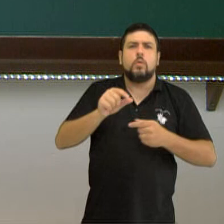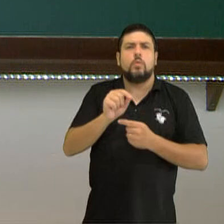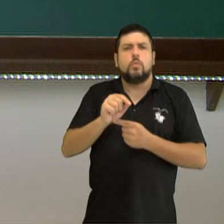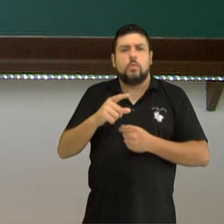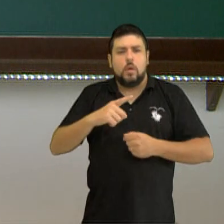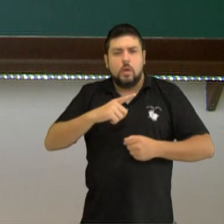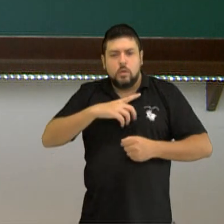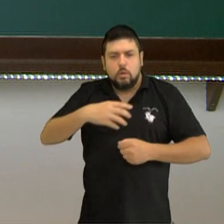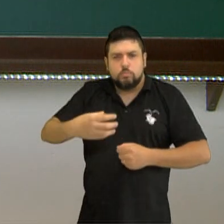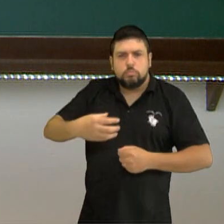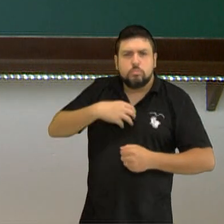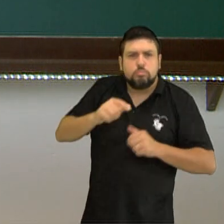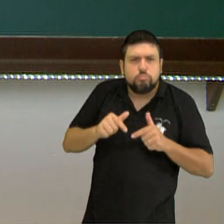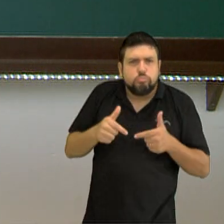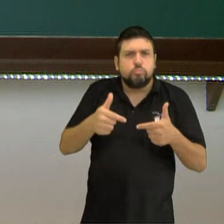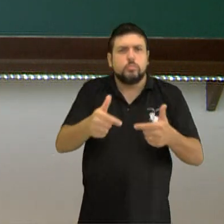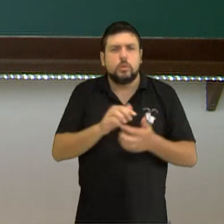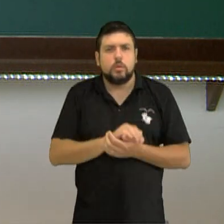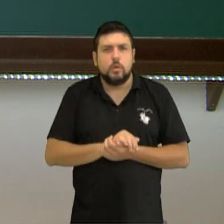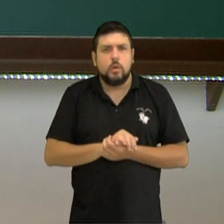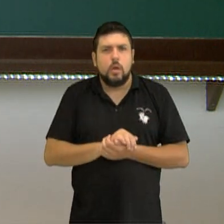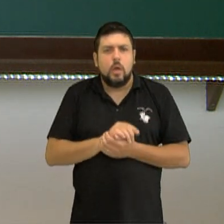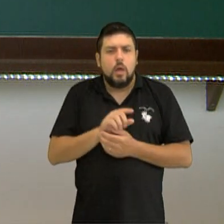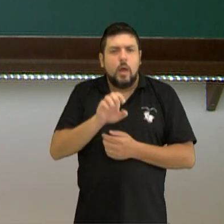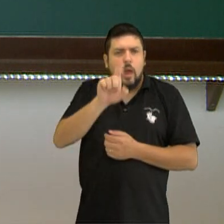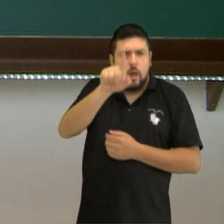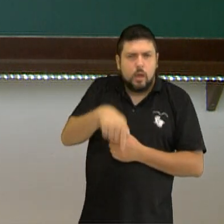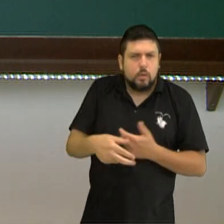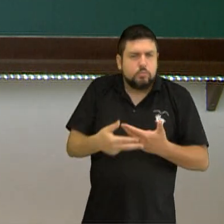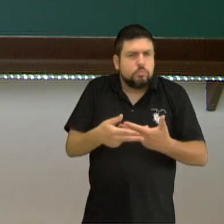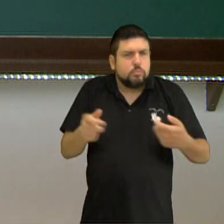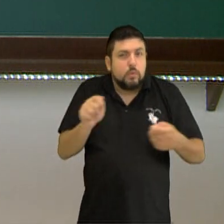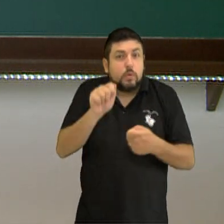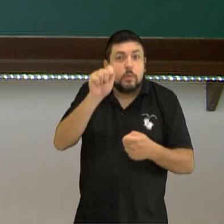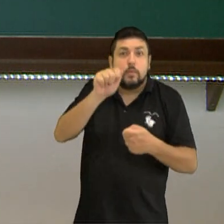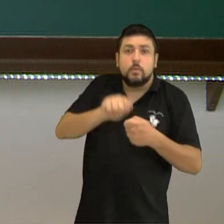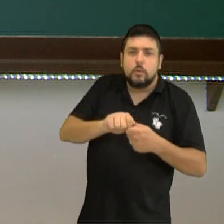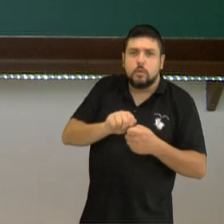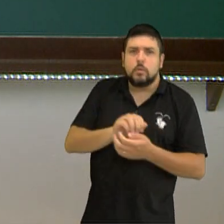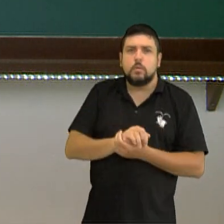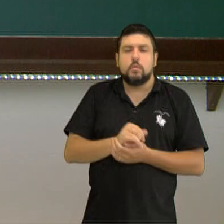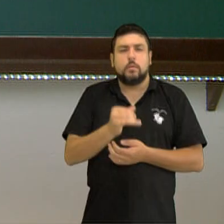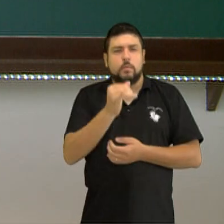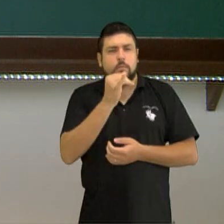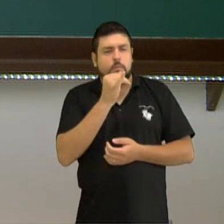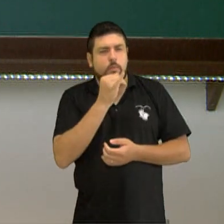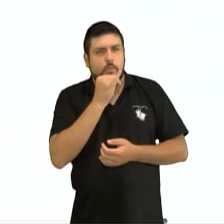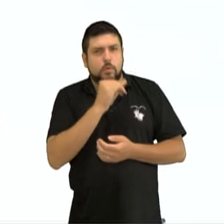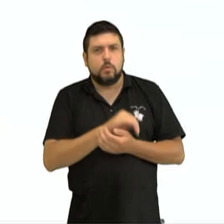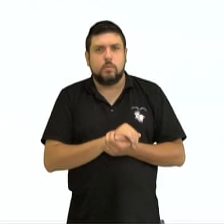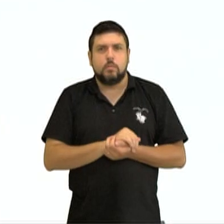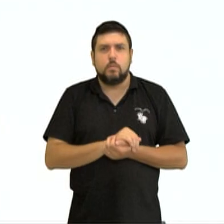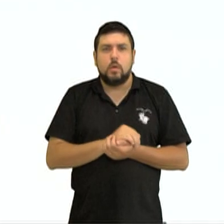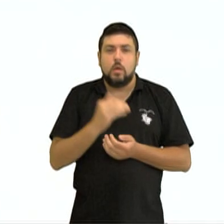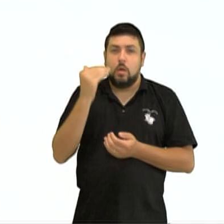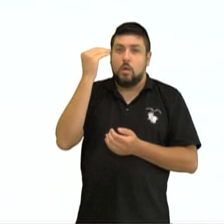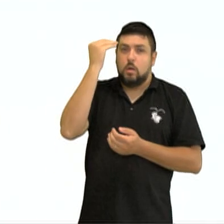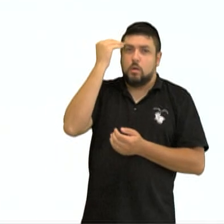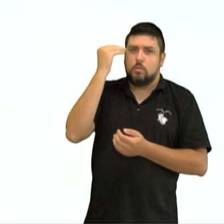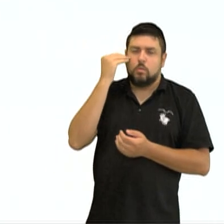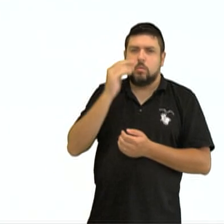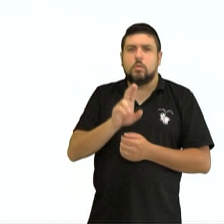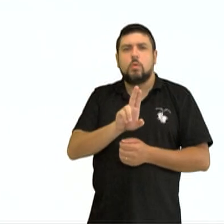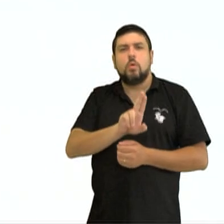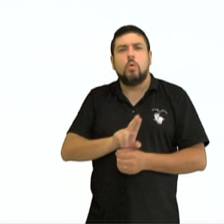ação, são aqueles que indicam que algo está sendo feito. Então, como por exemplo em, os adolescentes usam a internet